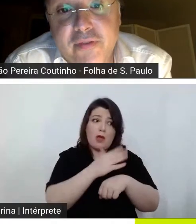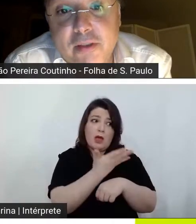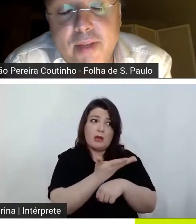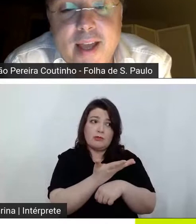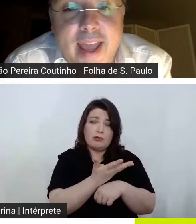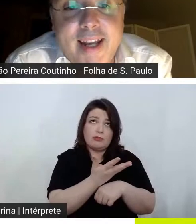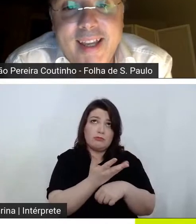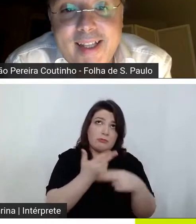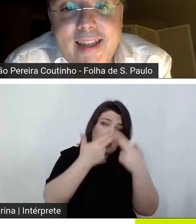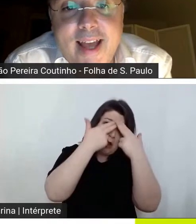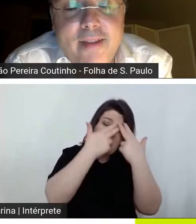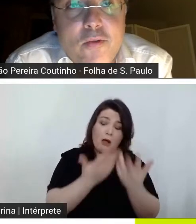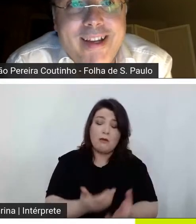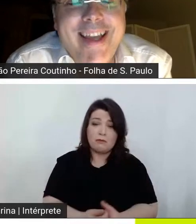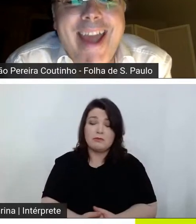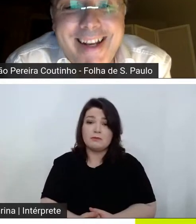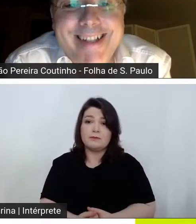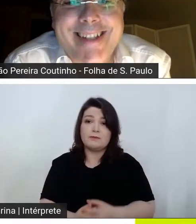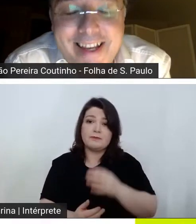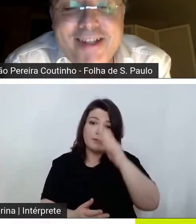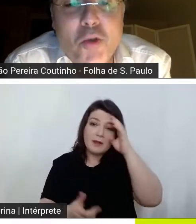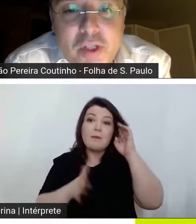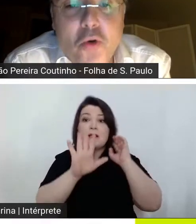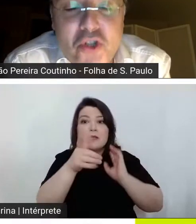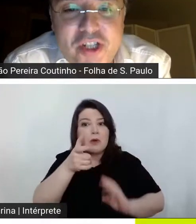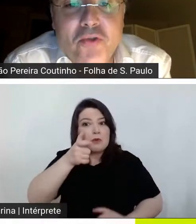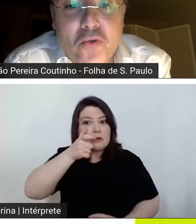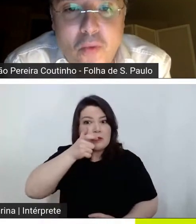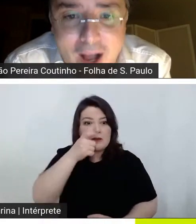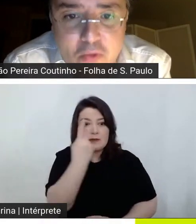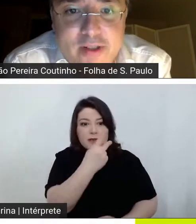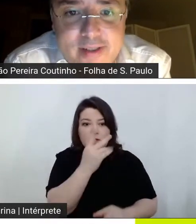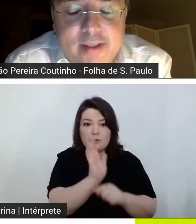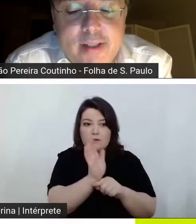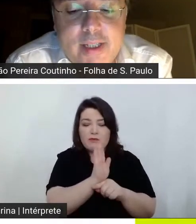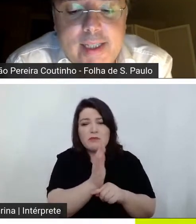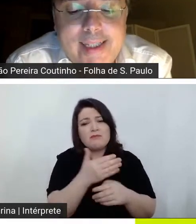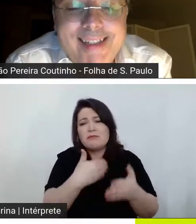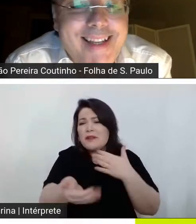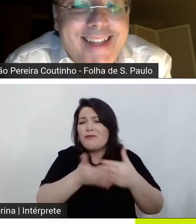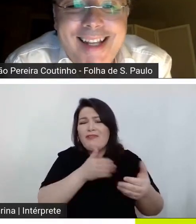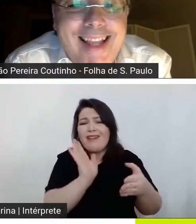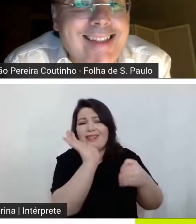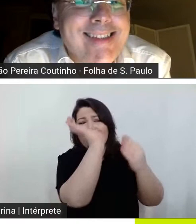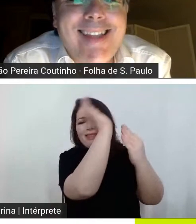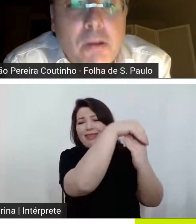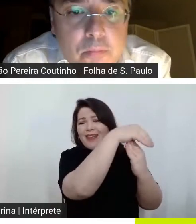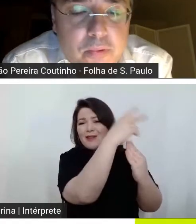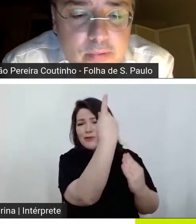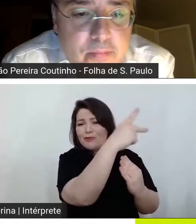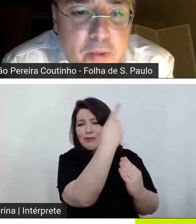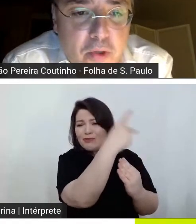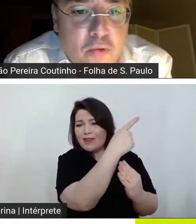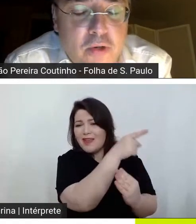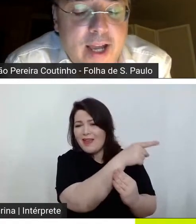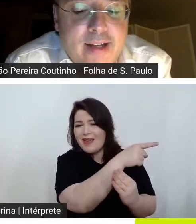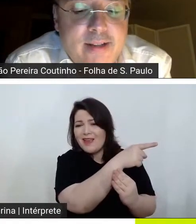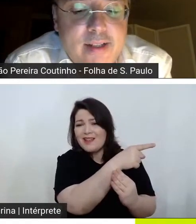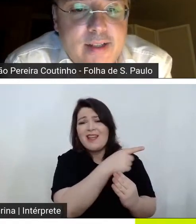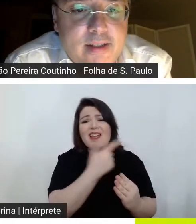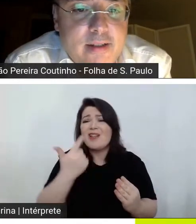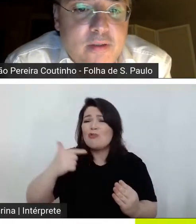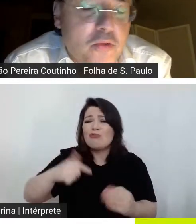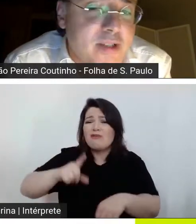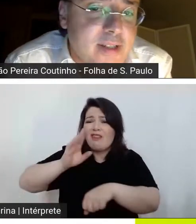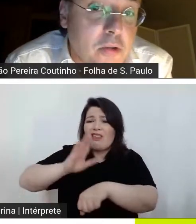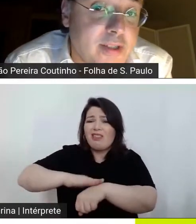filme é que na realidade o que quer que esteja no inconsciente do Howard ele nem sequer tem tempo para procurar